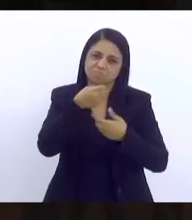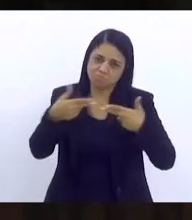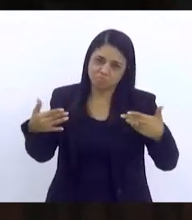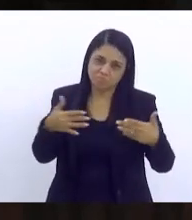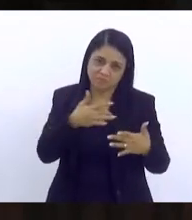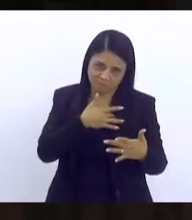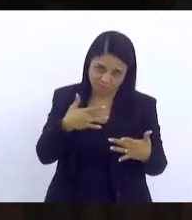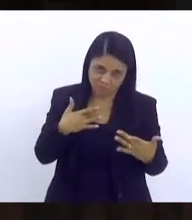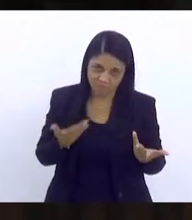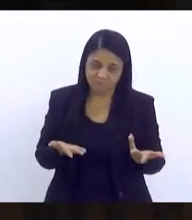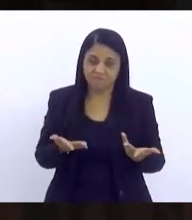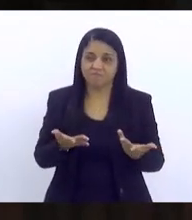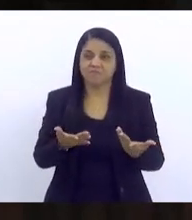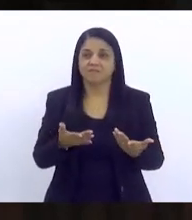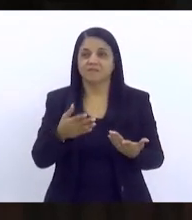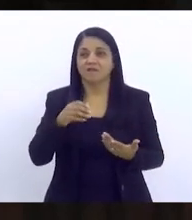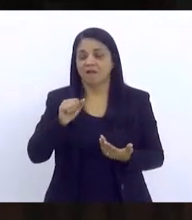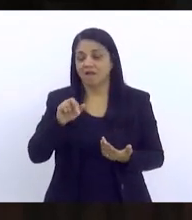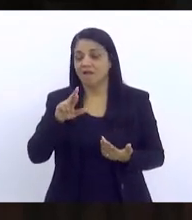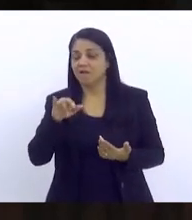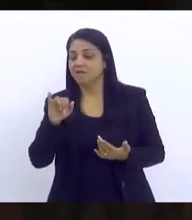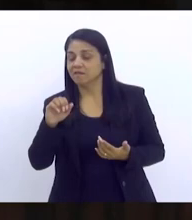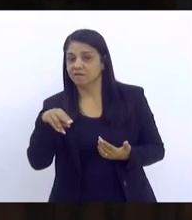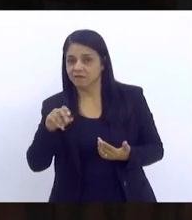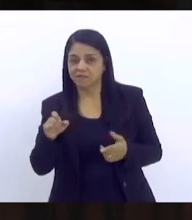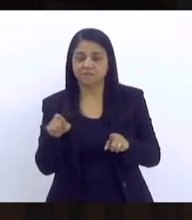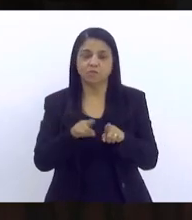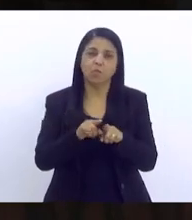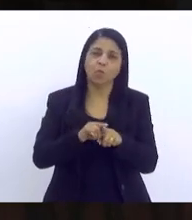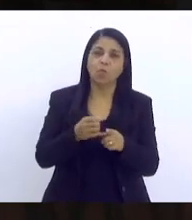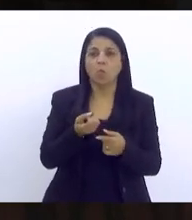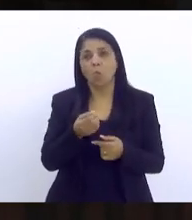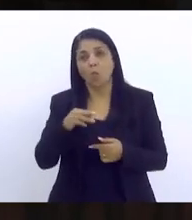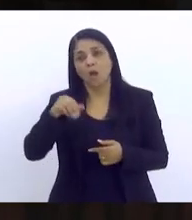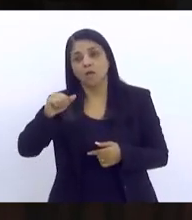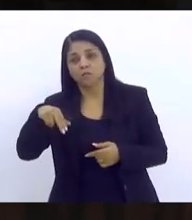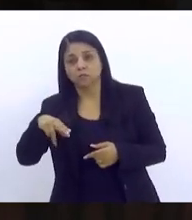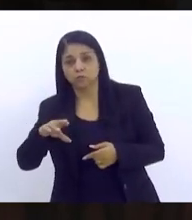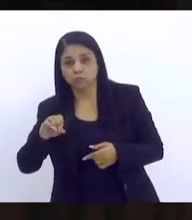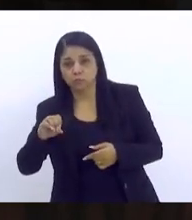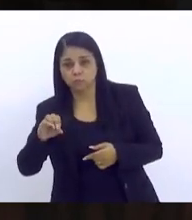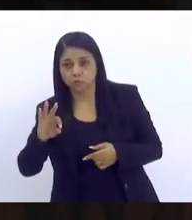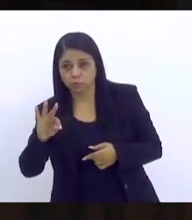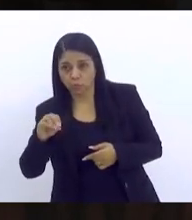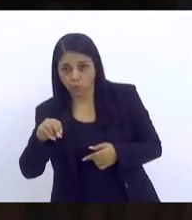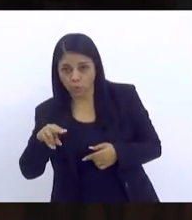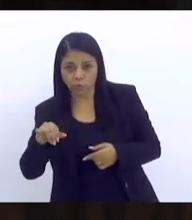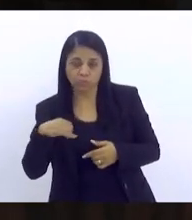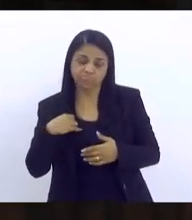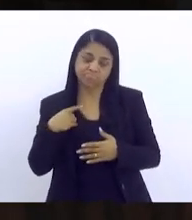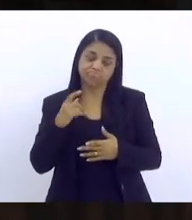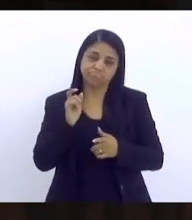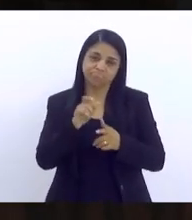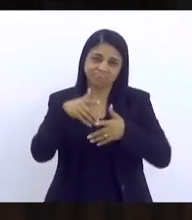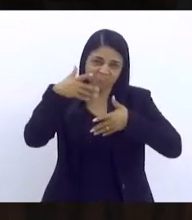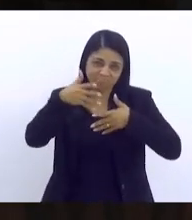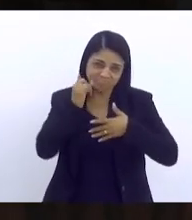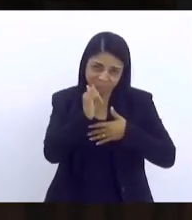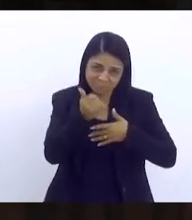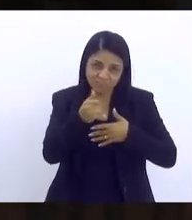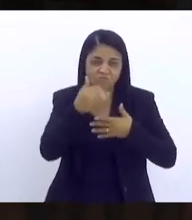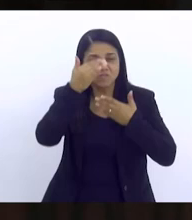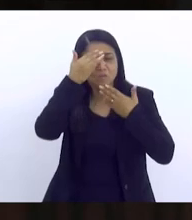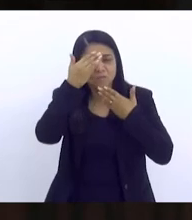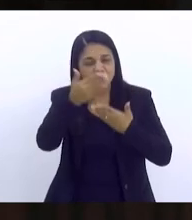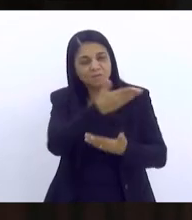professor, eu não sei, Antônio, se vocês gostariam de colocar mais alguma coisa. Então, pessoal, muito obrigado pela presença